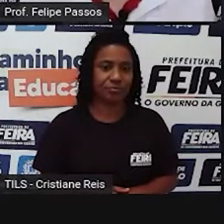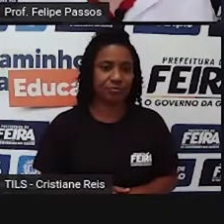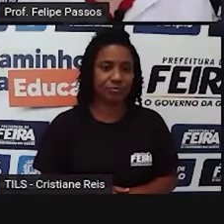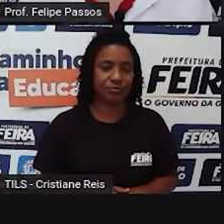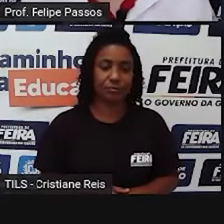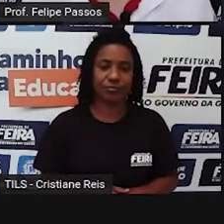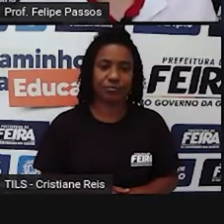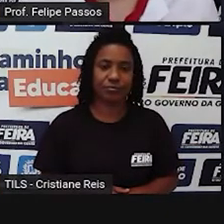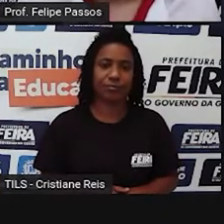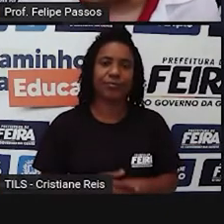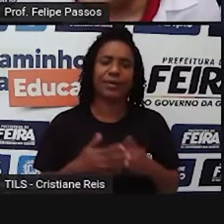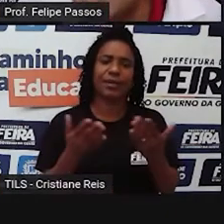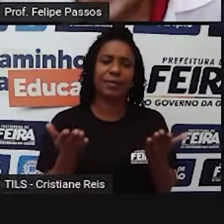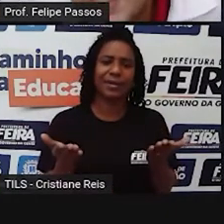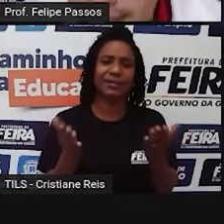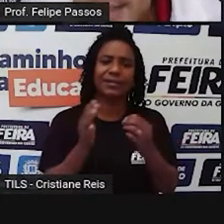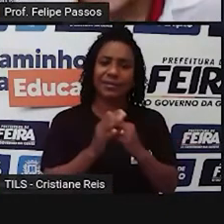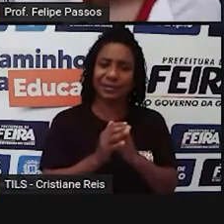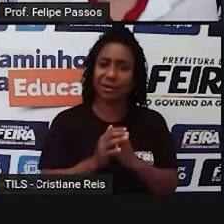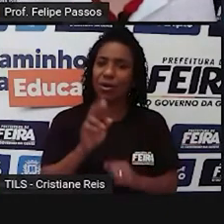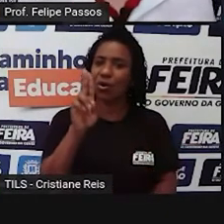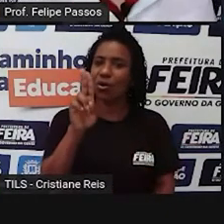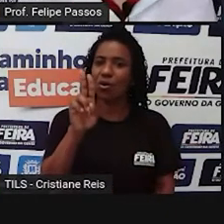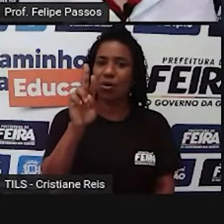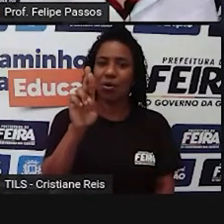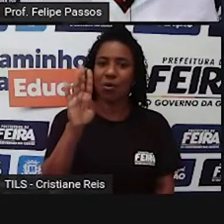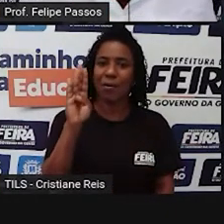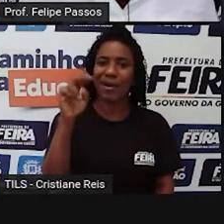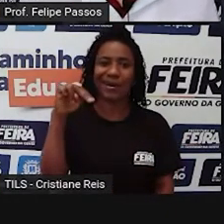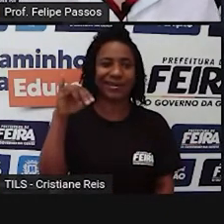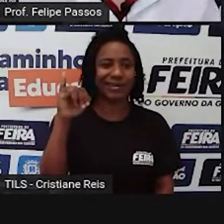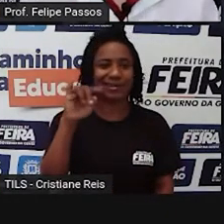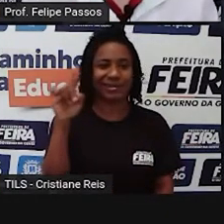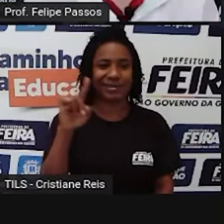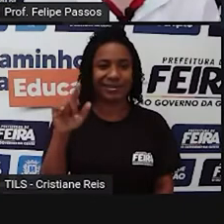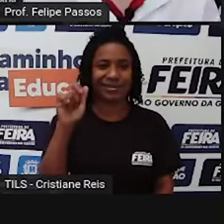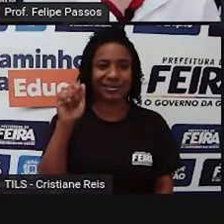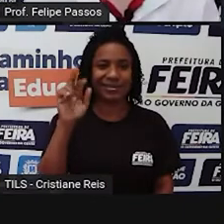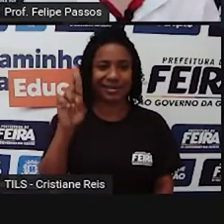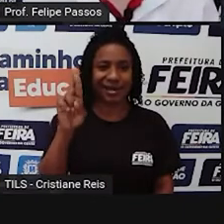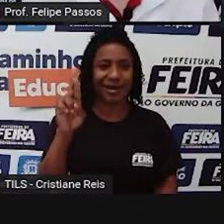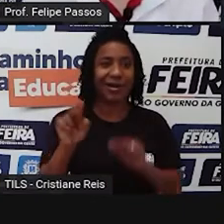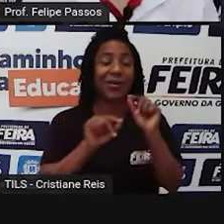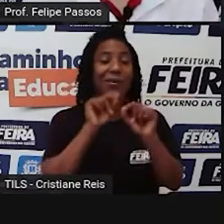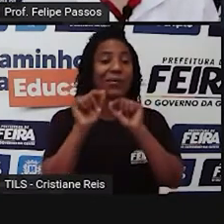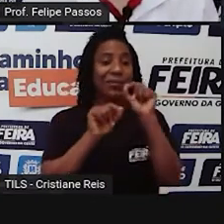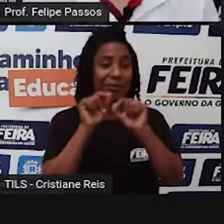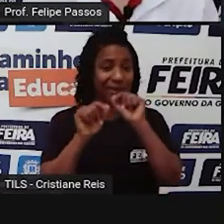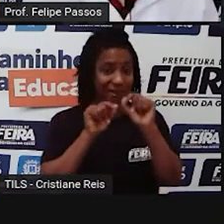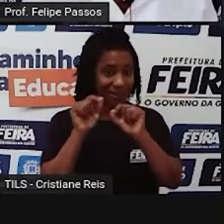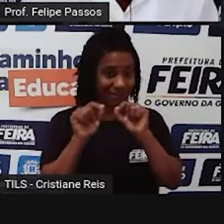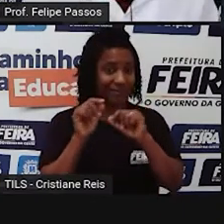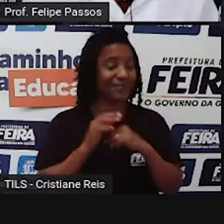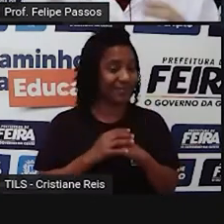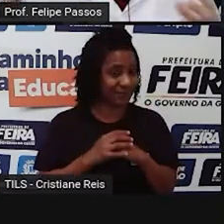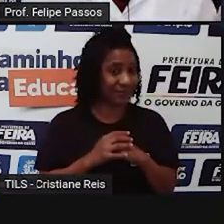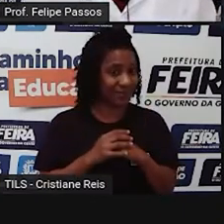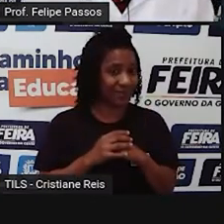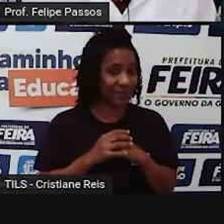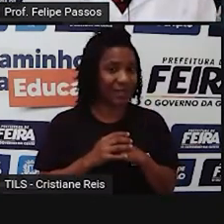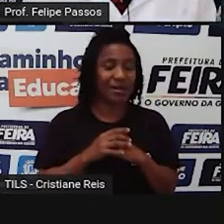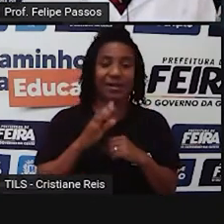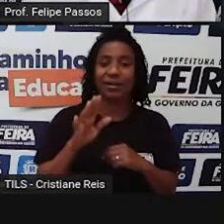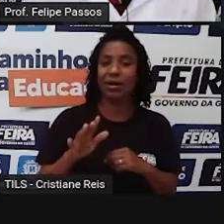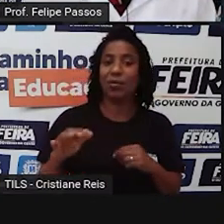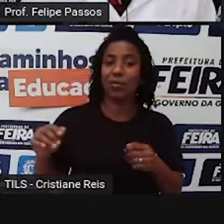E o que é urbanizar? Eu trouxe aqui três definições complementares, digamos assim. Urbanizar é você pegar aquele